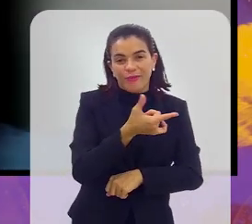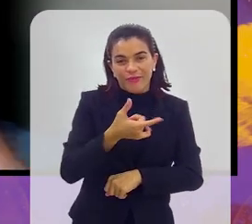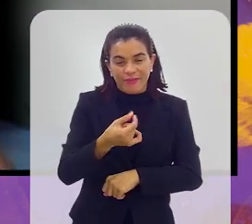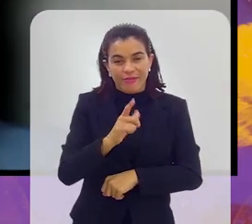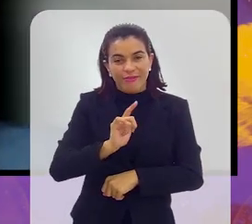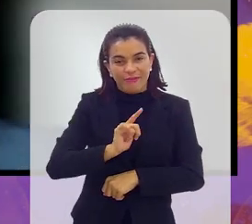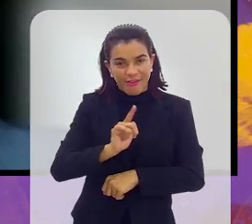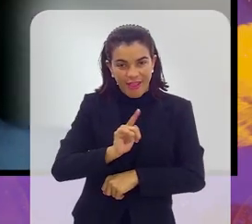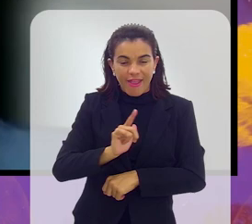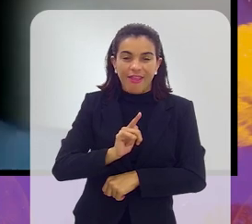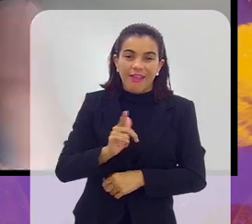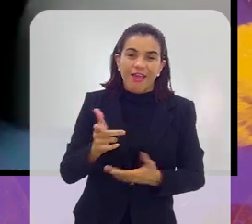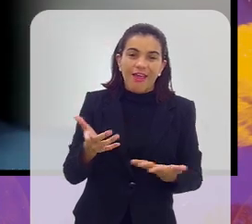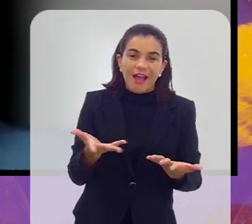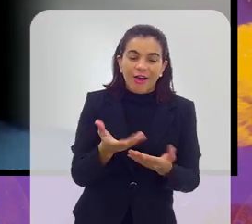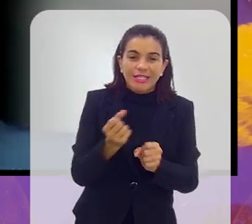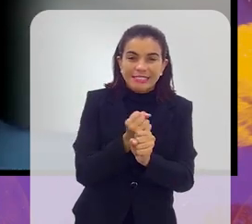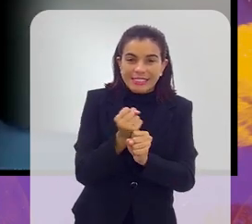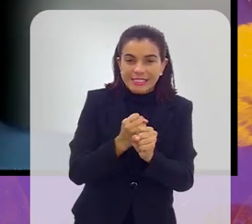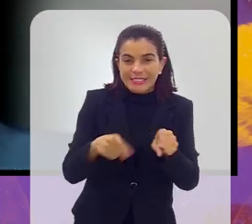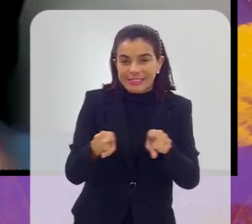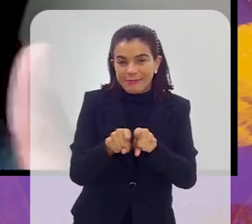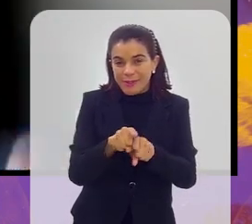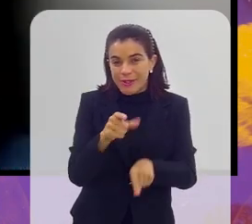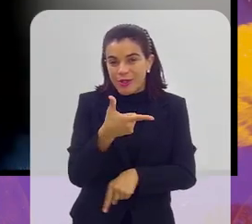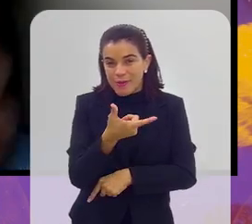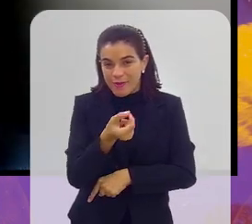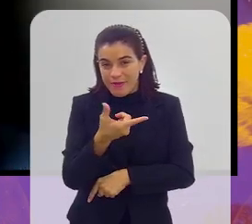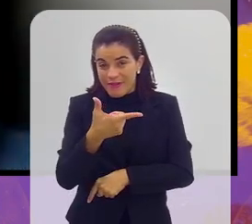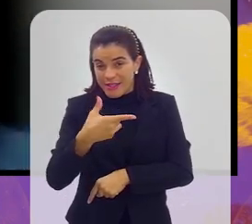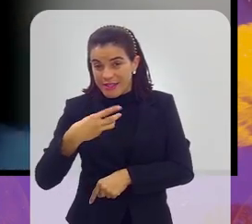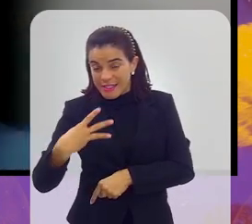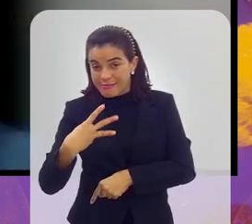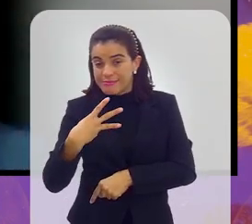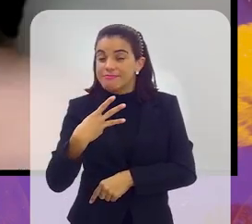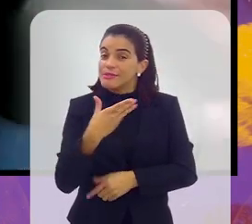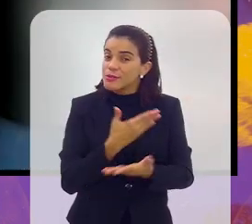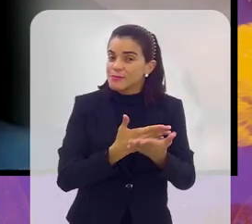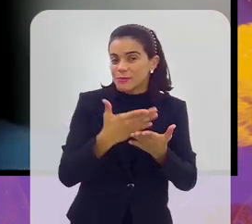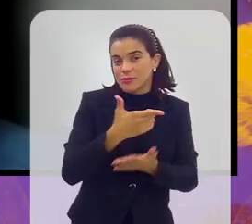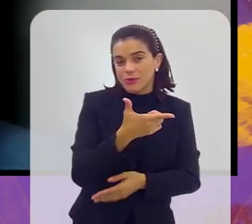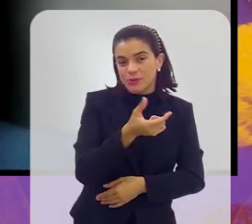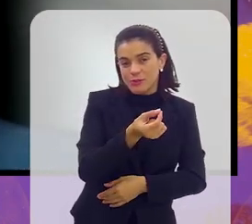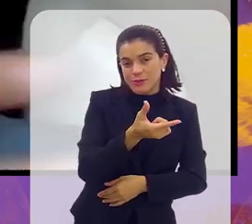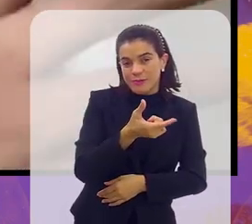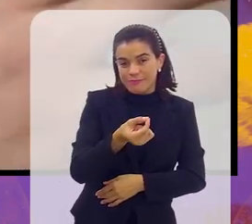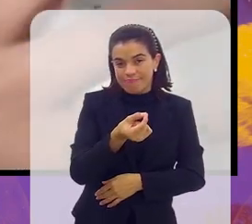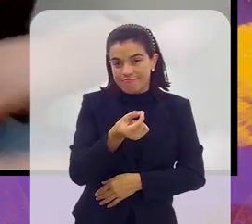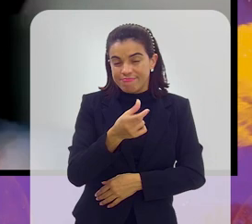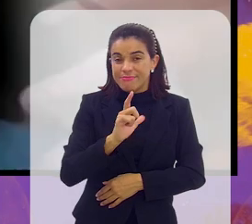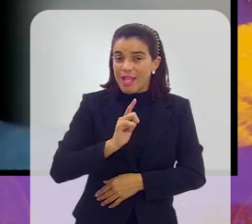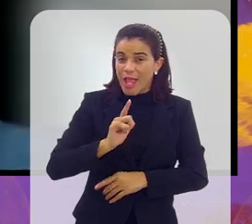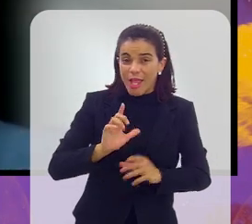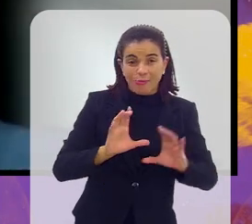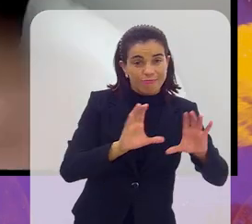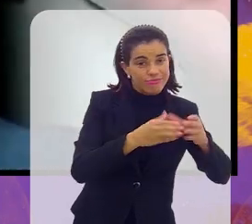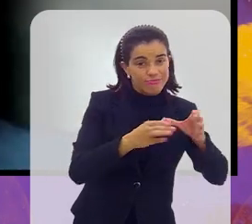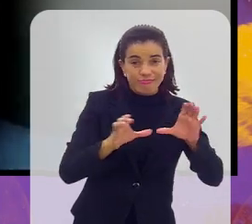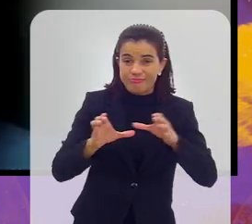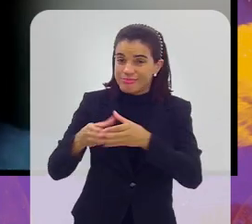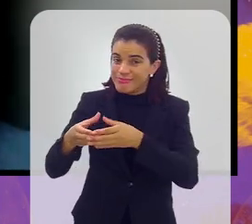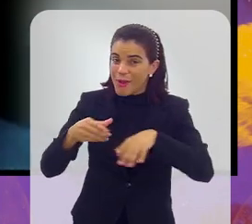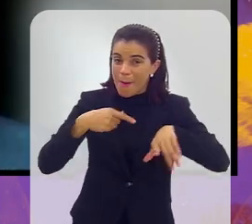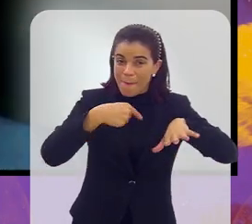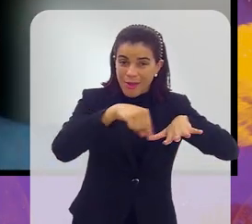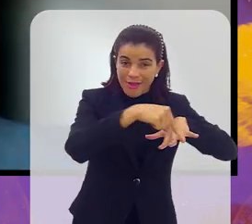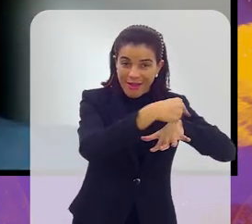a gente faz, esse ano a gente está fazendo também, em 2023, mas desde 2020 a gente faz. E hoje a gente realiza as duas modalidades, tanto